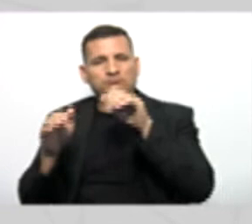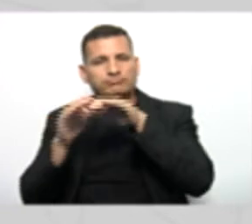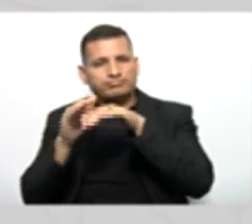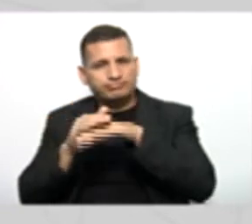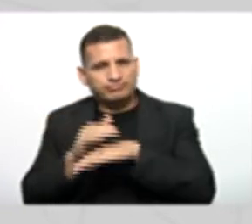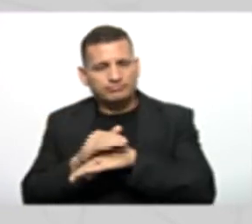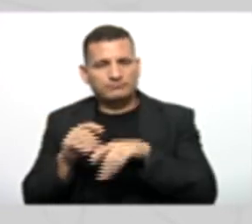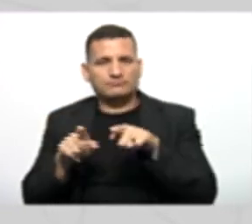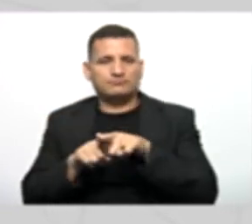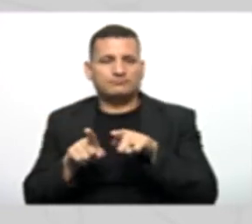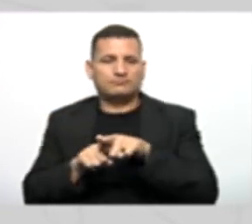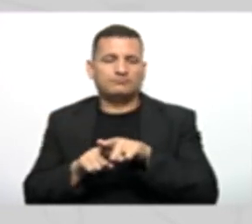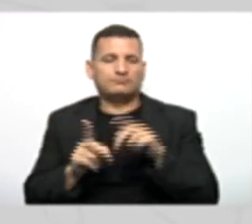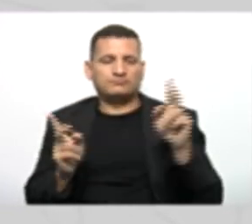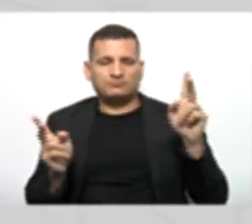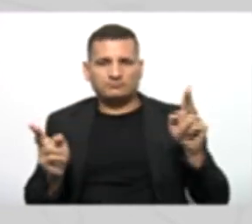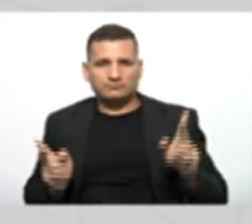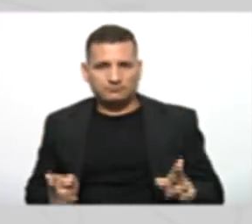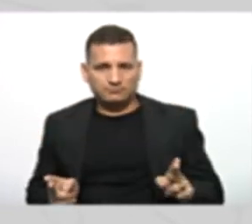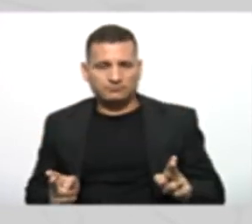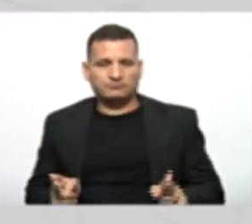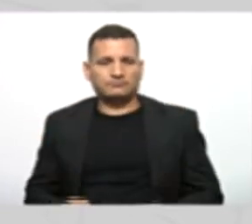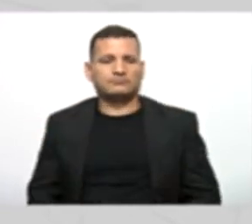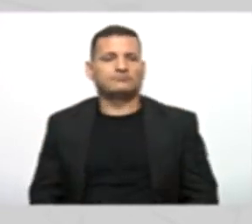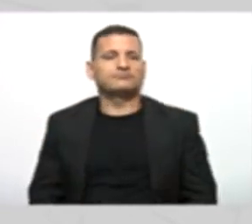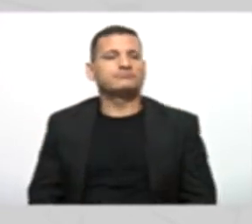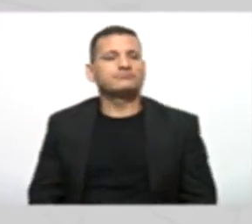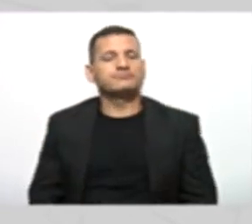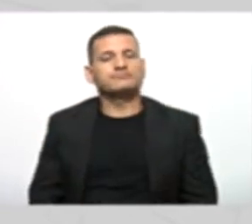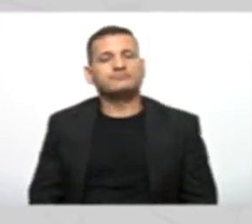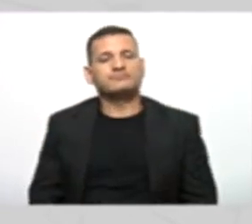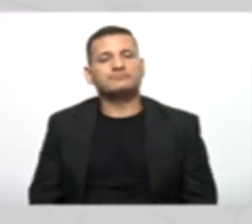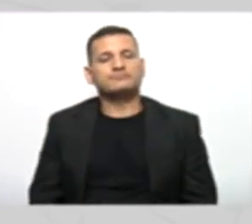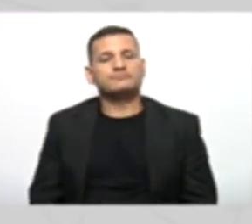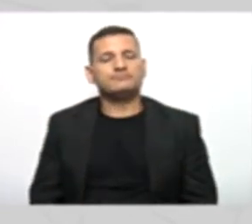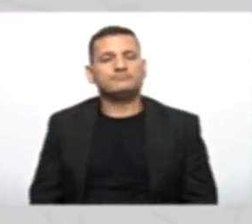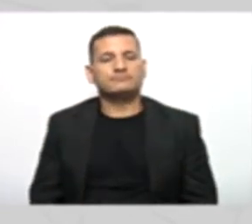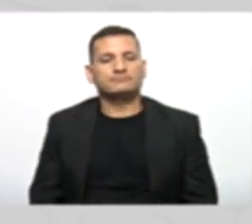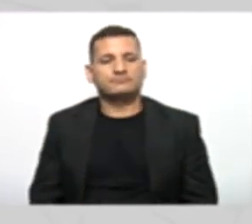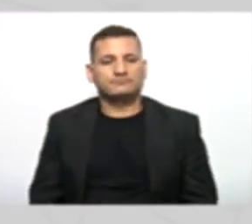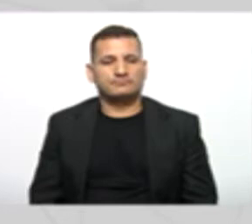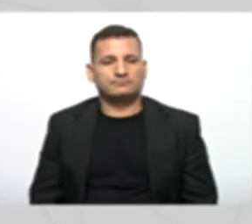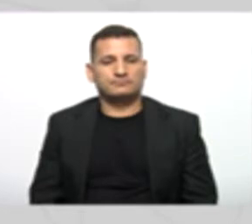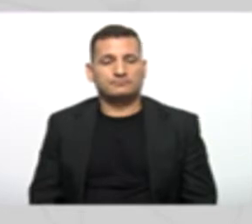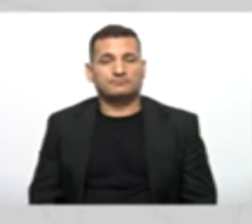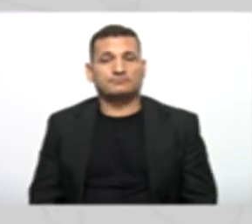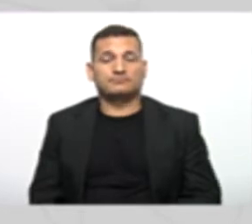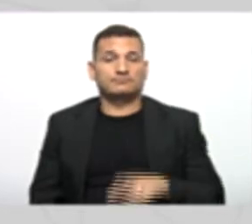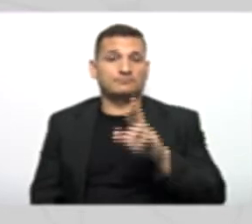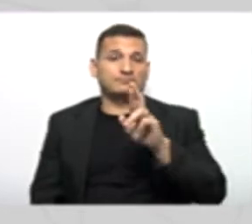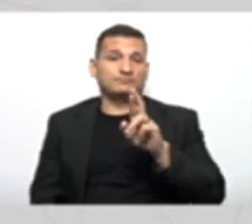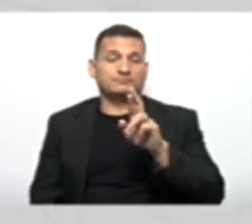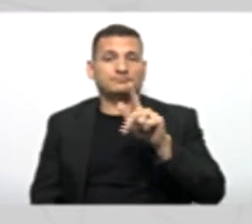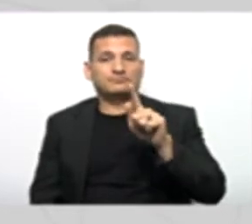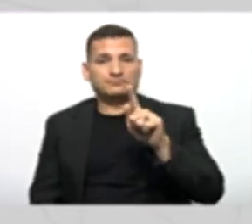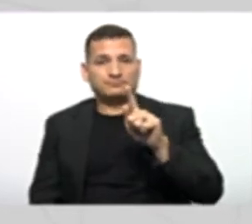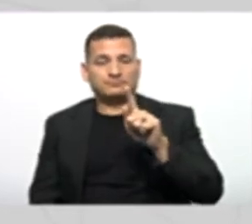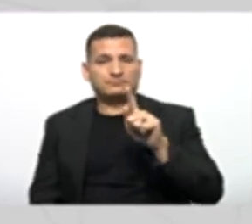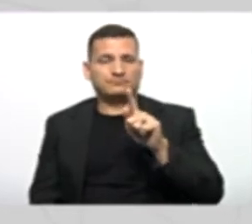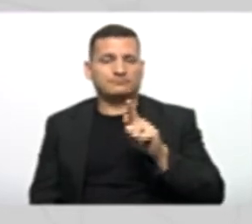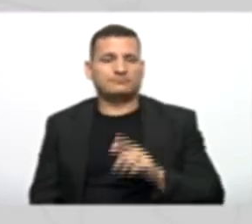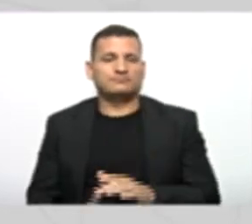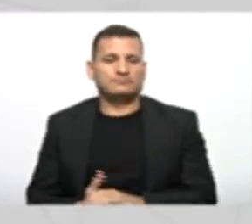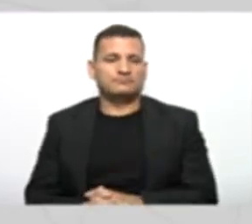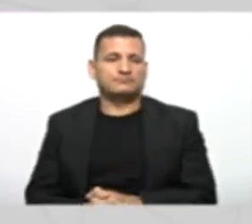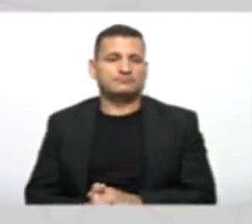CPF Data de nascimento Para pessoa Física Agora Quando você For ler O RG Você tem aquela Distinção Você